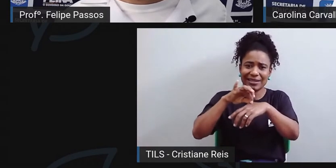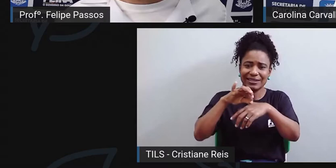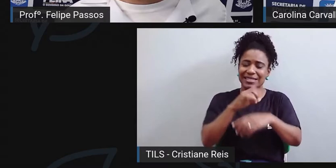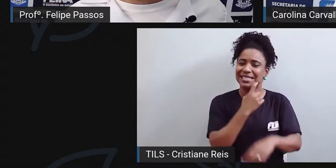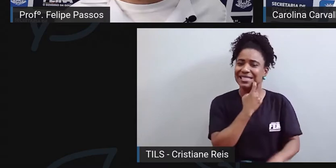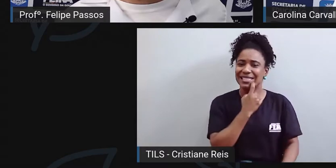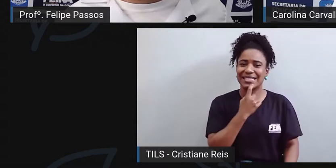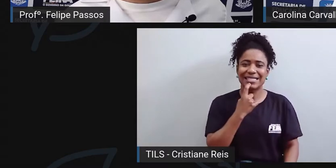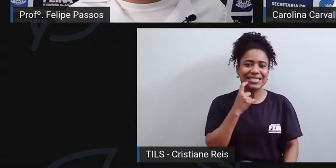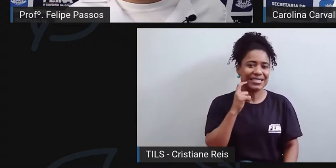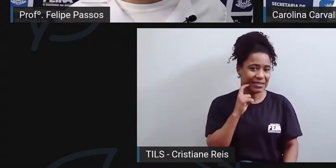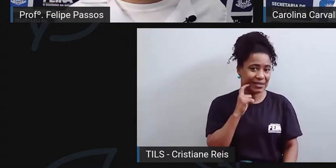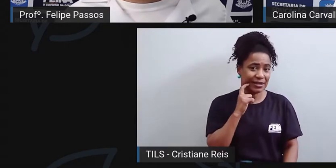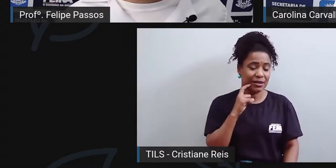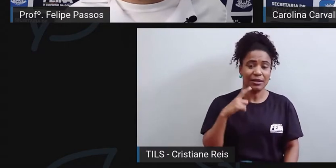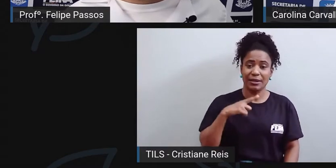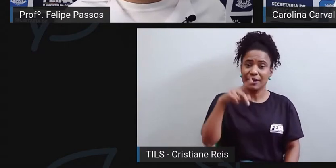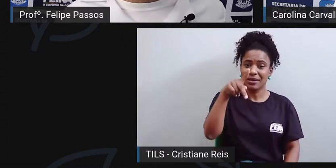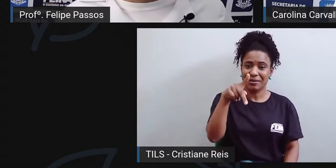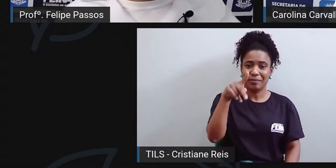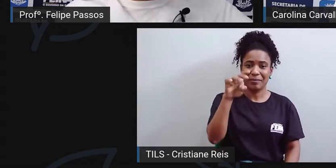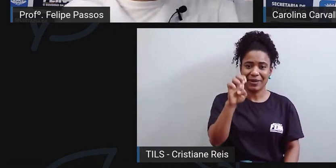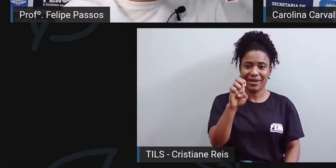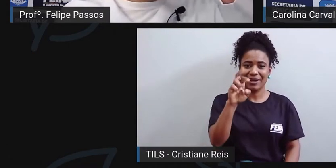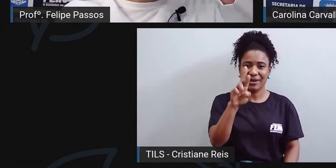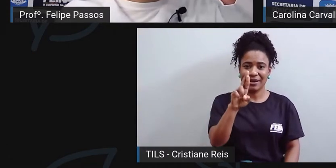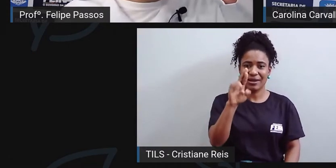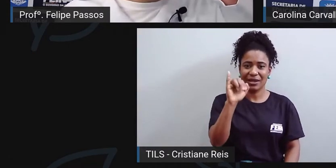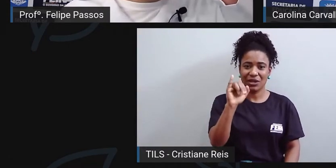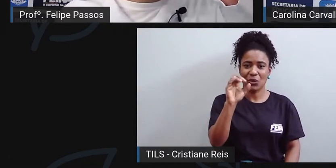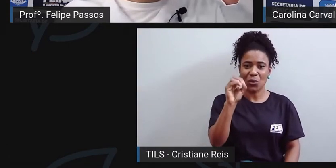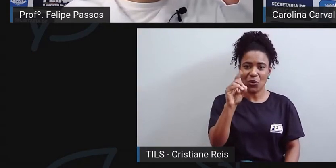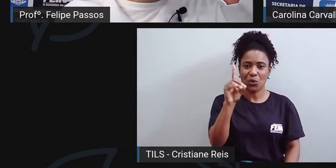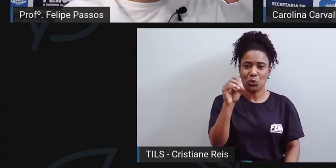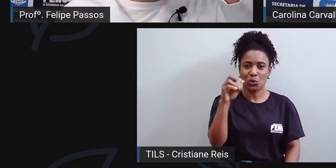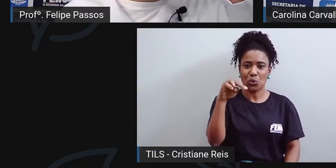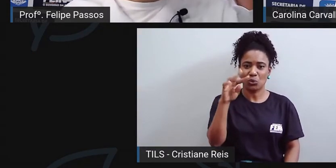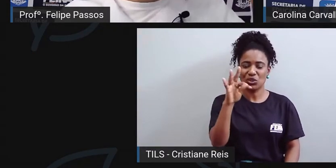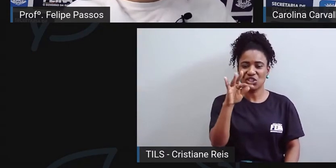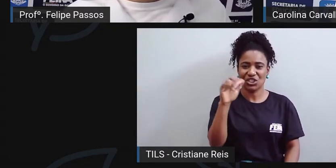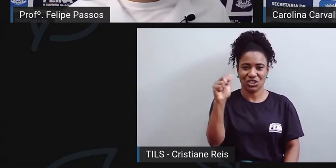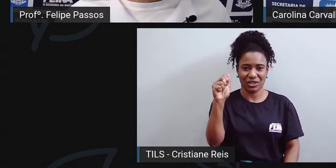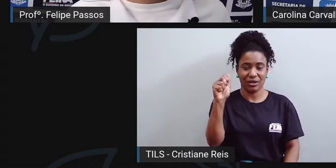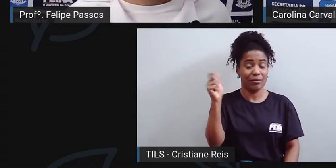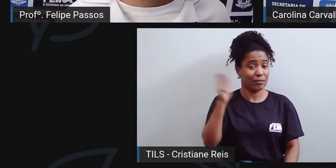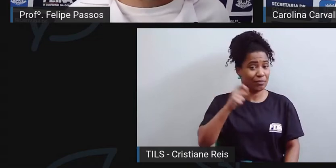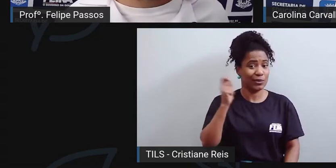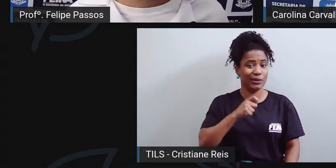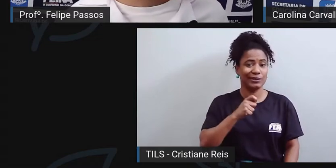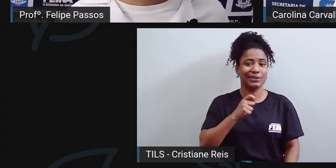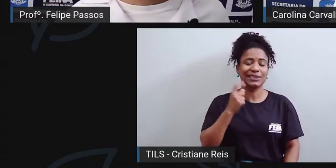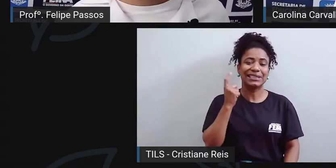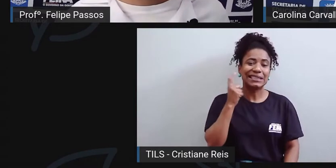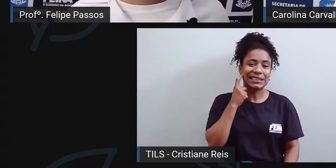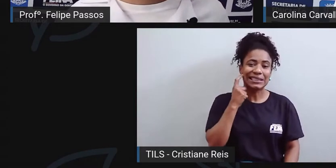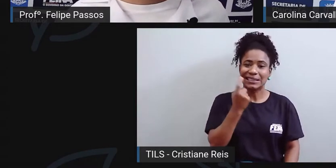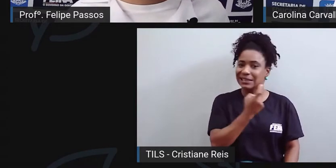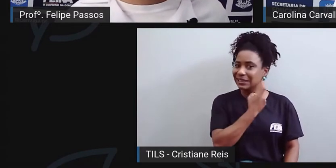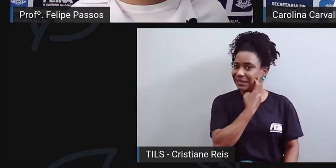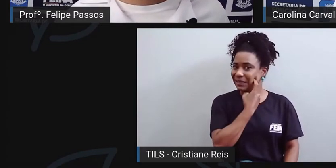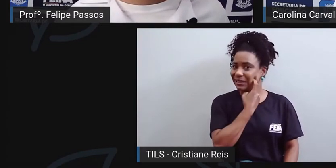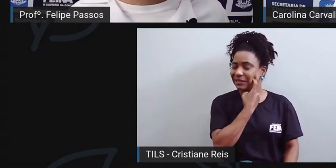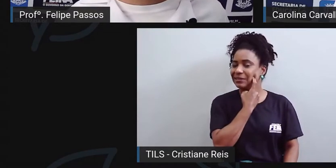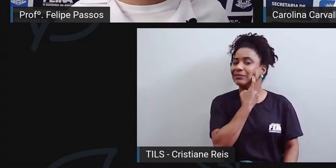periodontal. Porque ela atinge a gengiva e o osso que sustenta o nosso dente. Então,